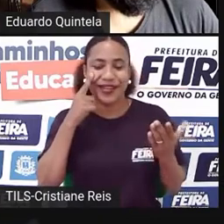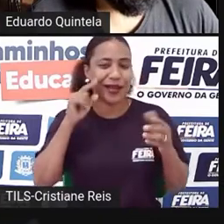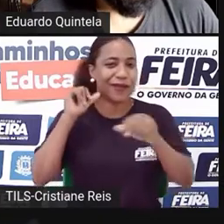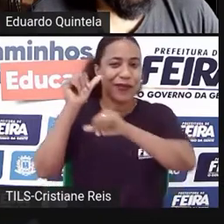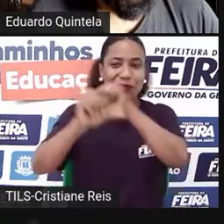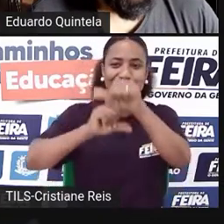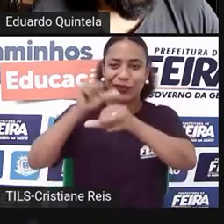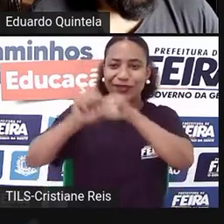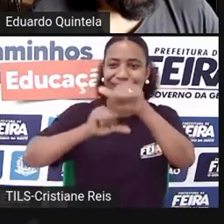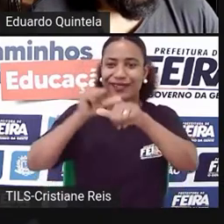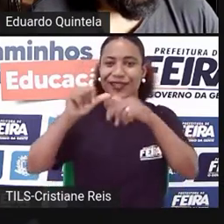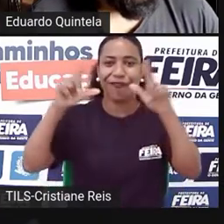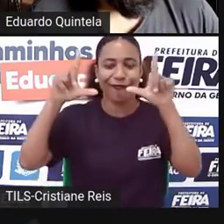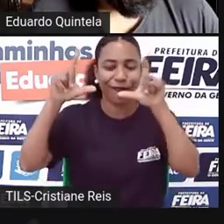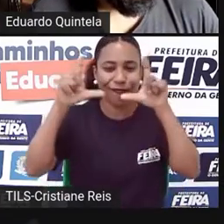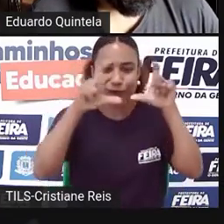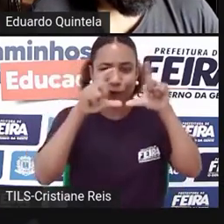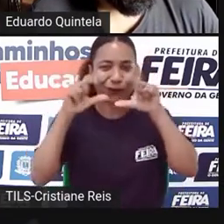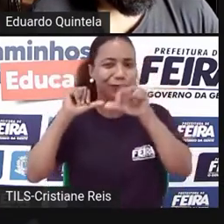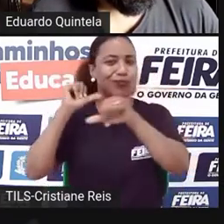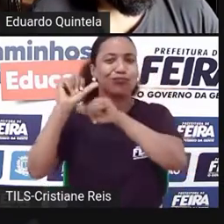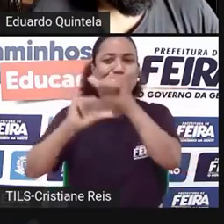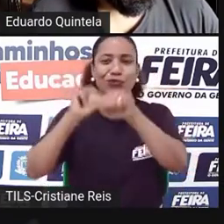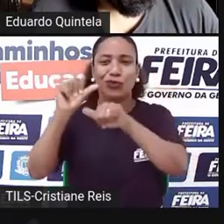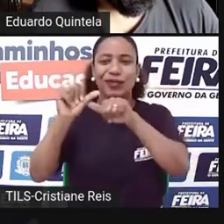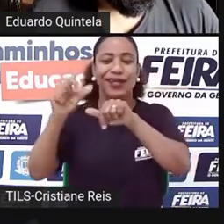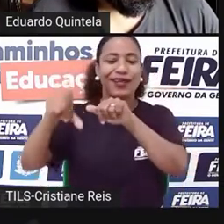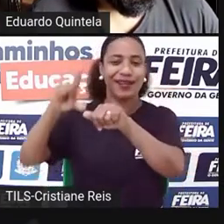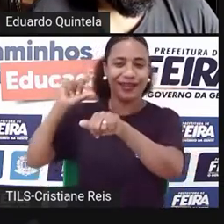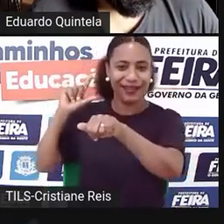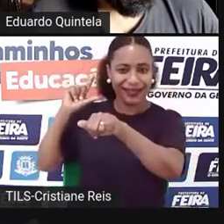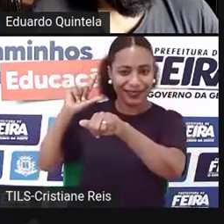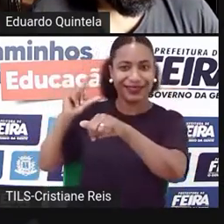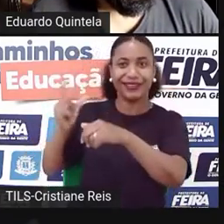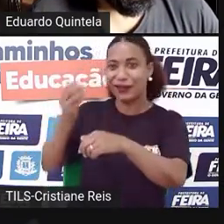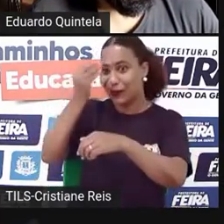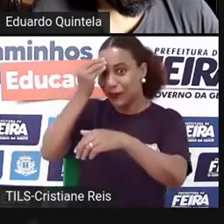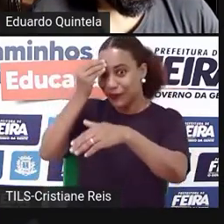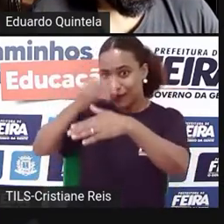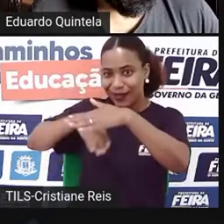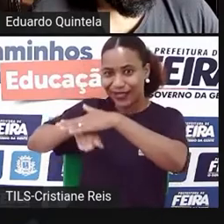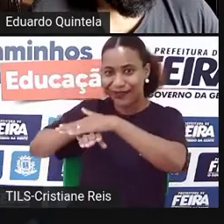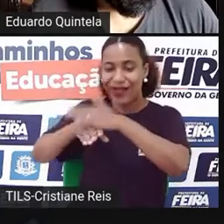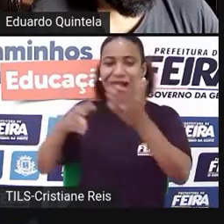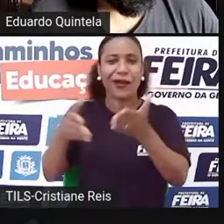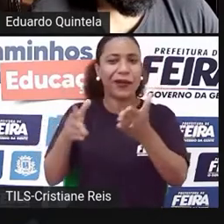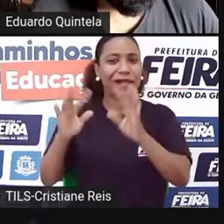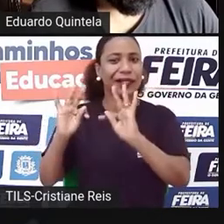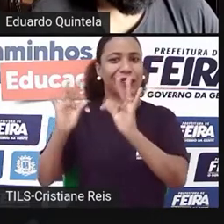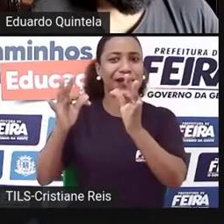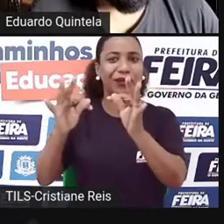relação à fotografia antes e hoje com a tecnologia mais avançada?